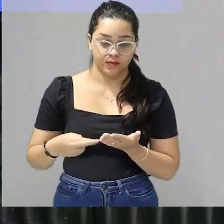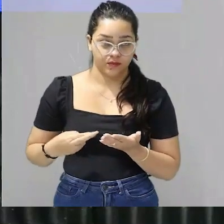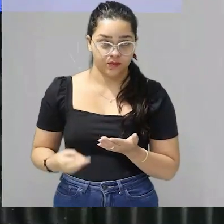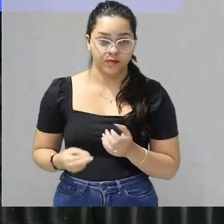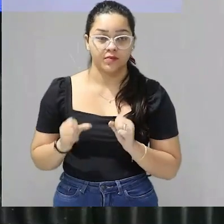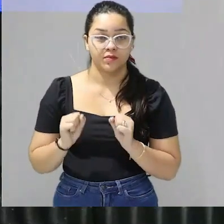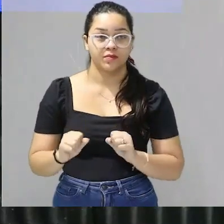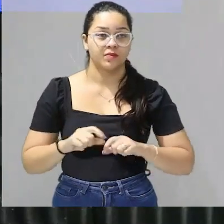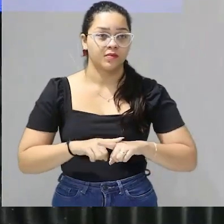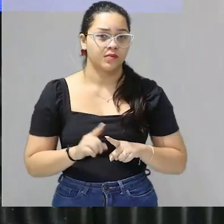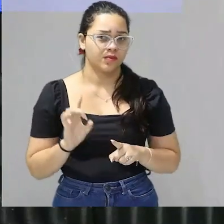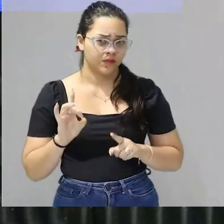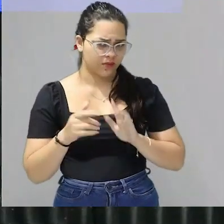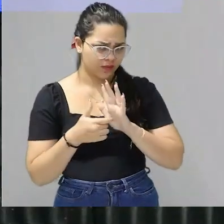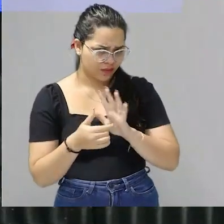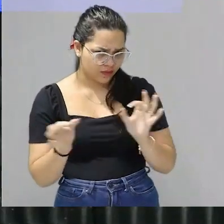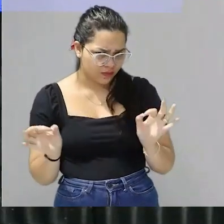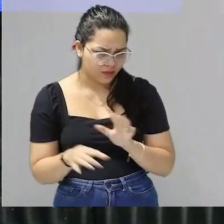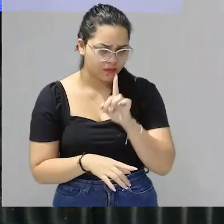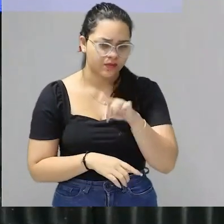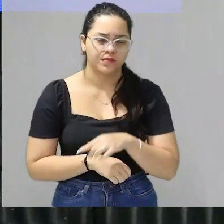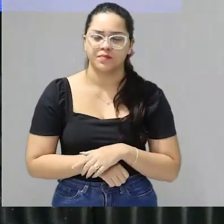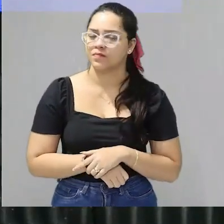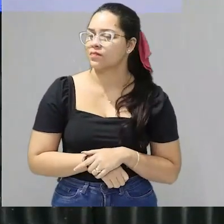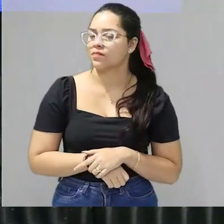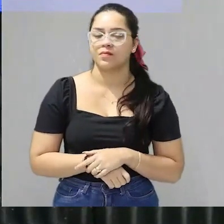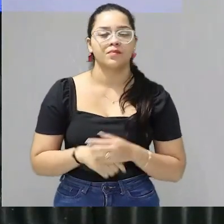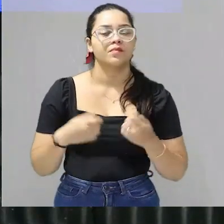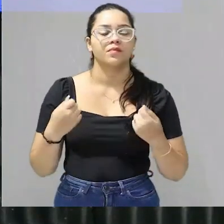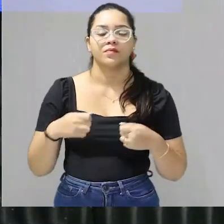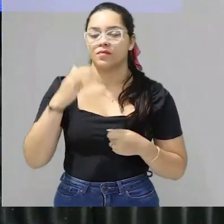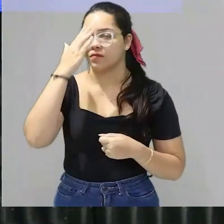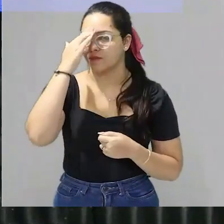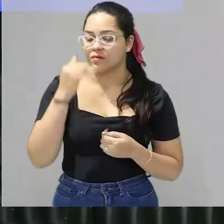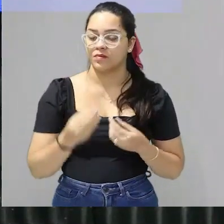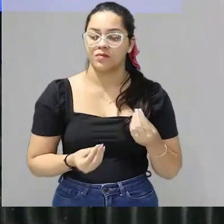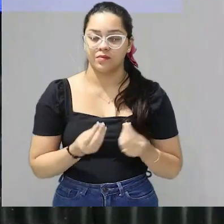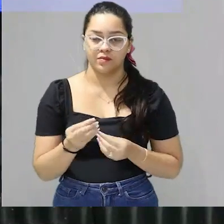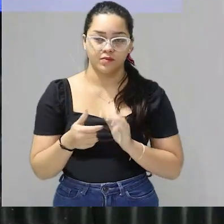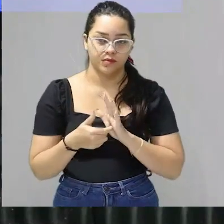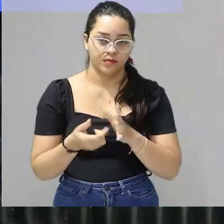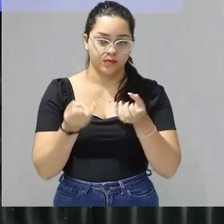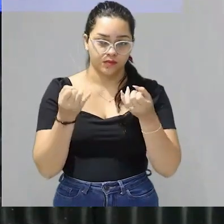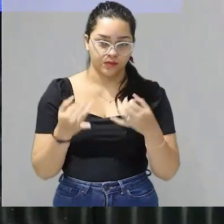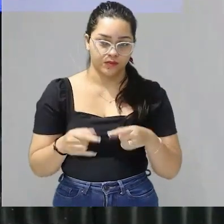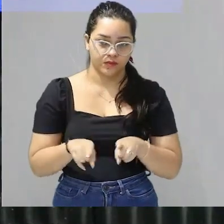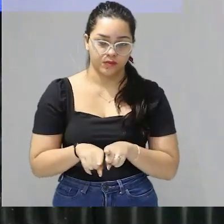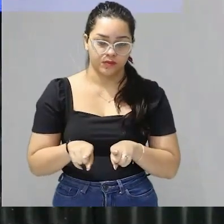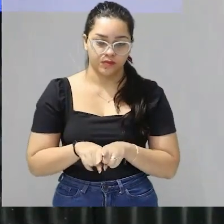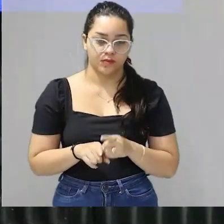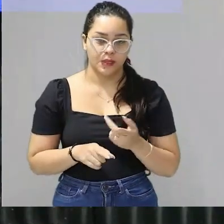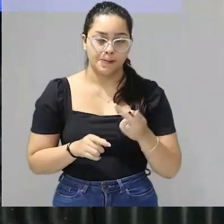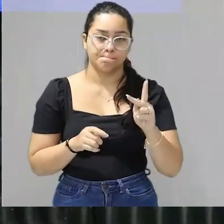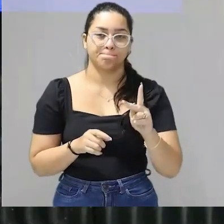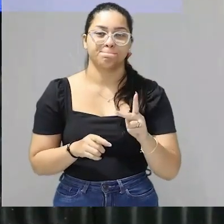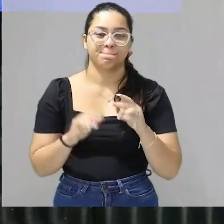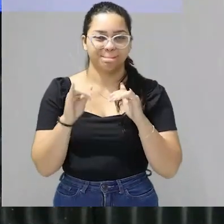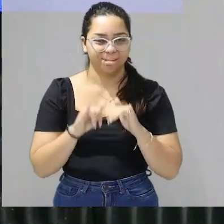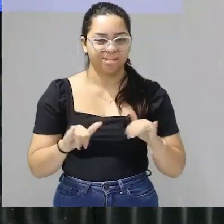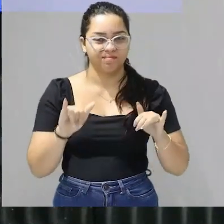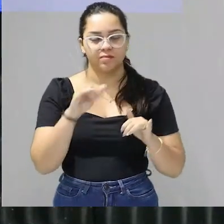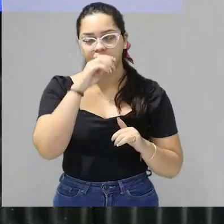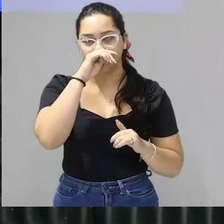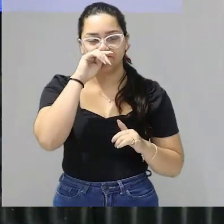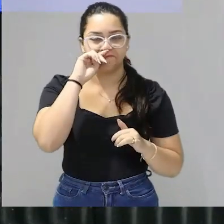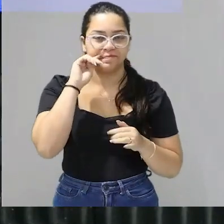mas só isso é suficiente? não você precisa saber como você vai explicitar o seu posicionamento